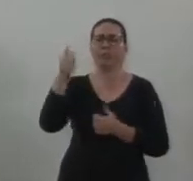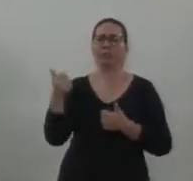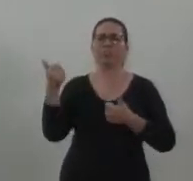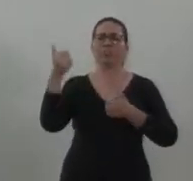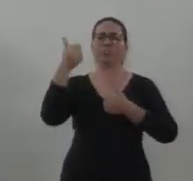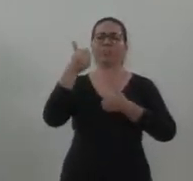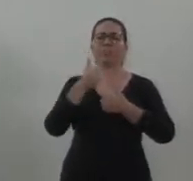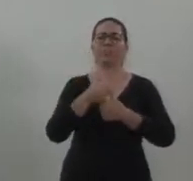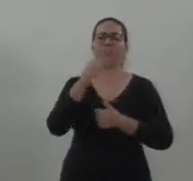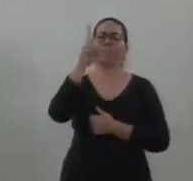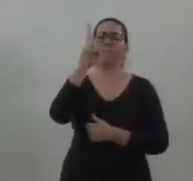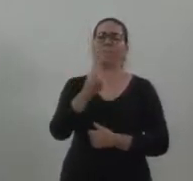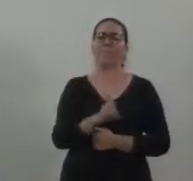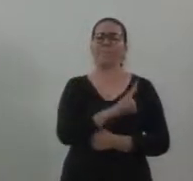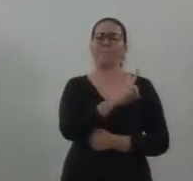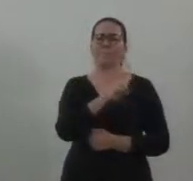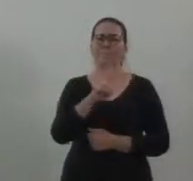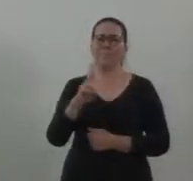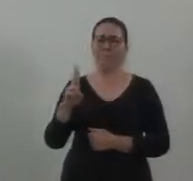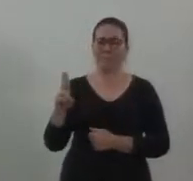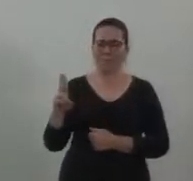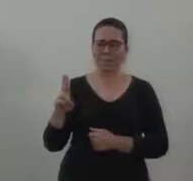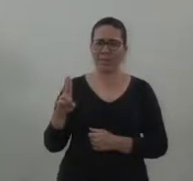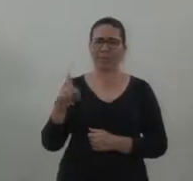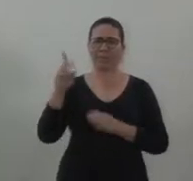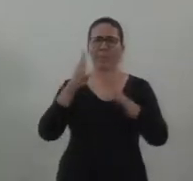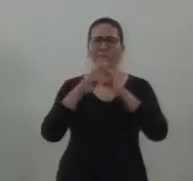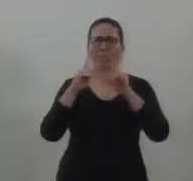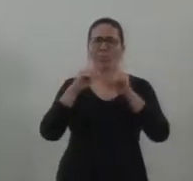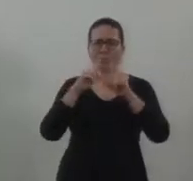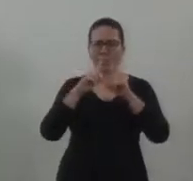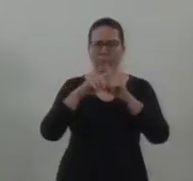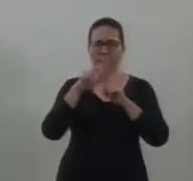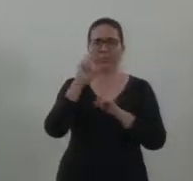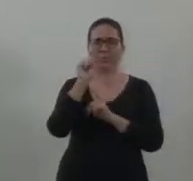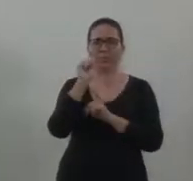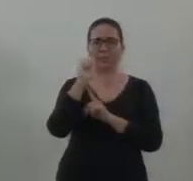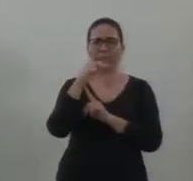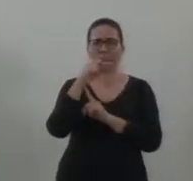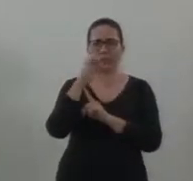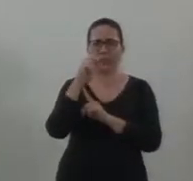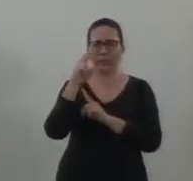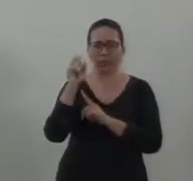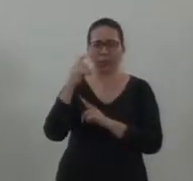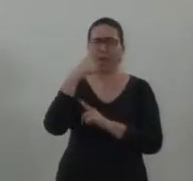sacerdotal aí na nossa paróquia, matriz de Santana.